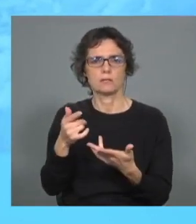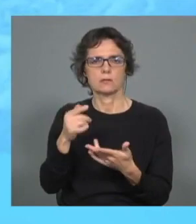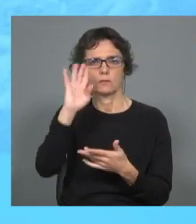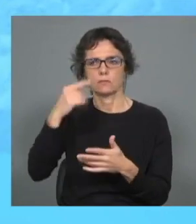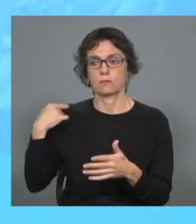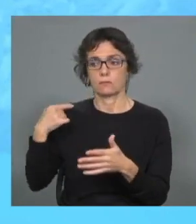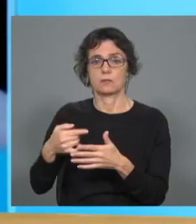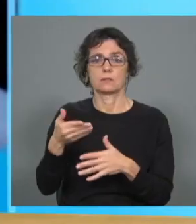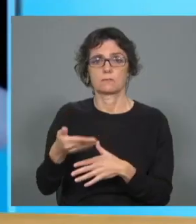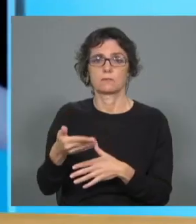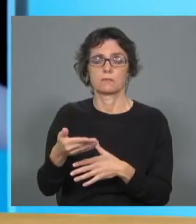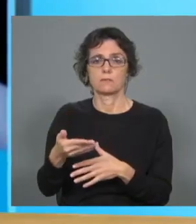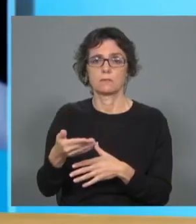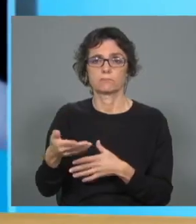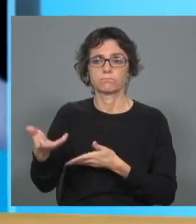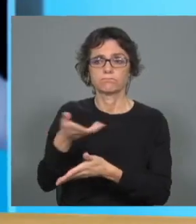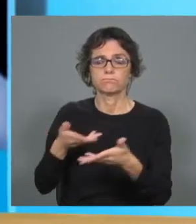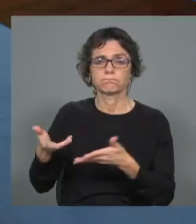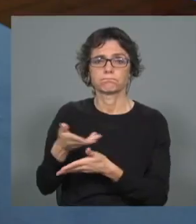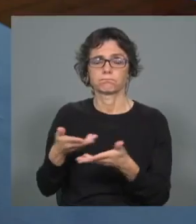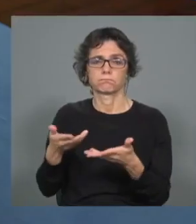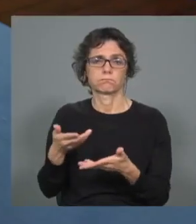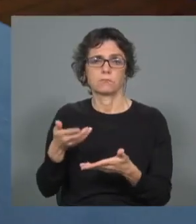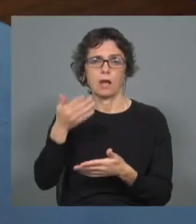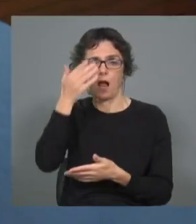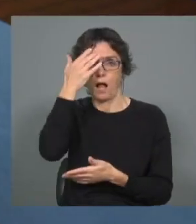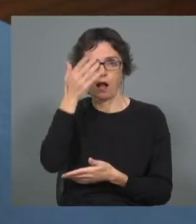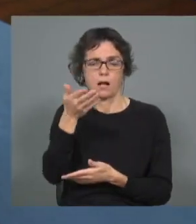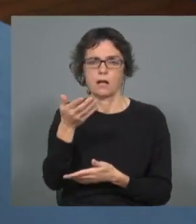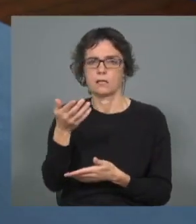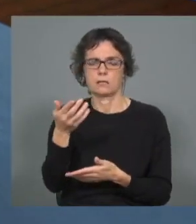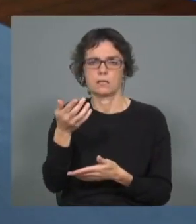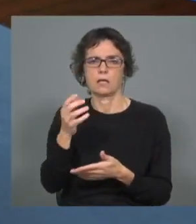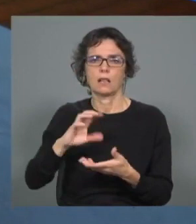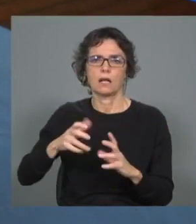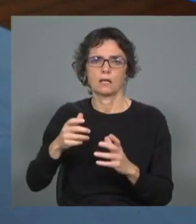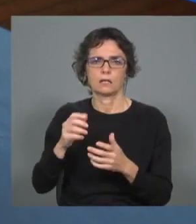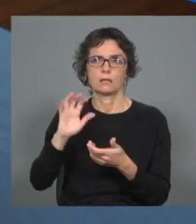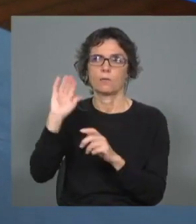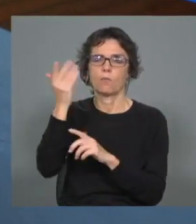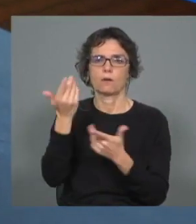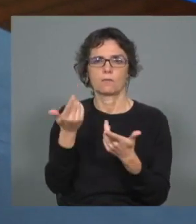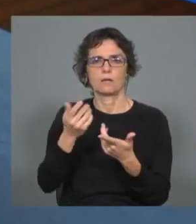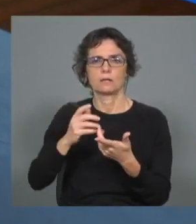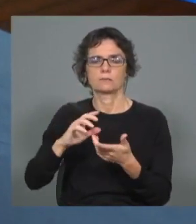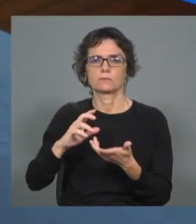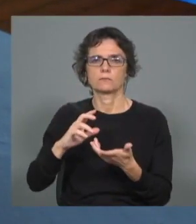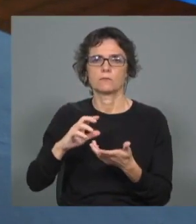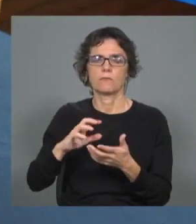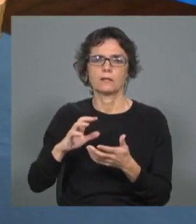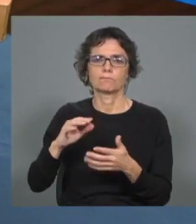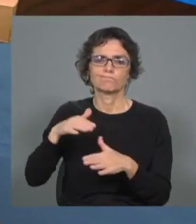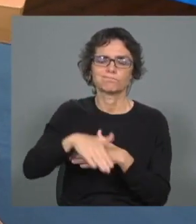semana. Há um agravar-se das consequências da crise ambiental em África, também, por exemplo, na alimentação,